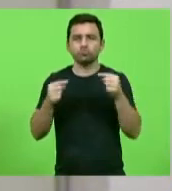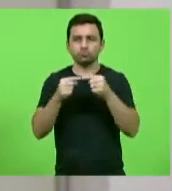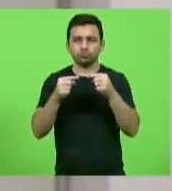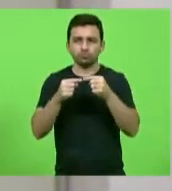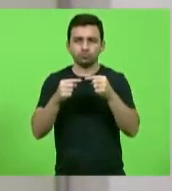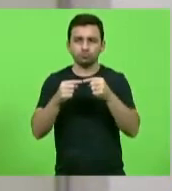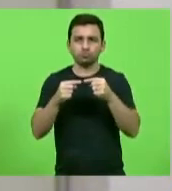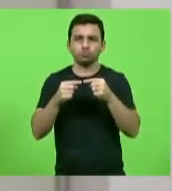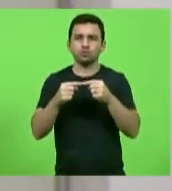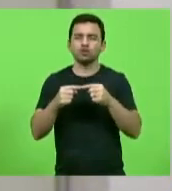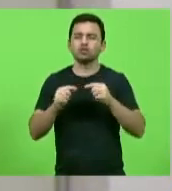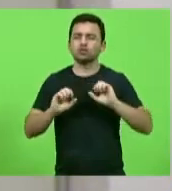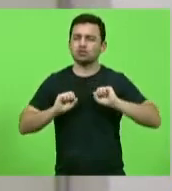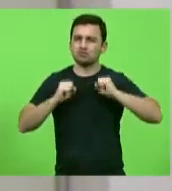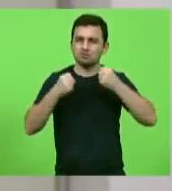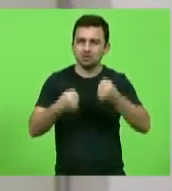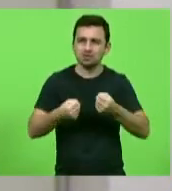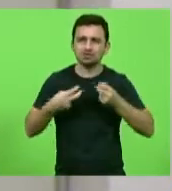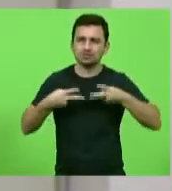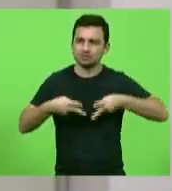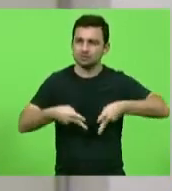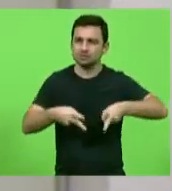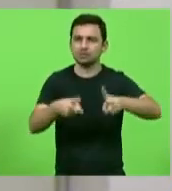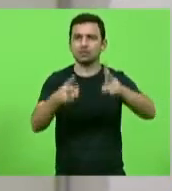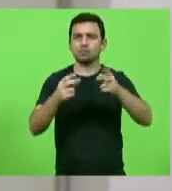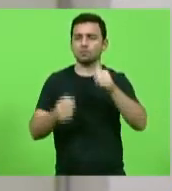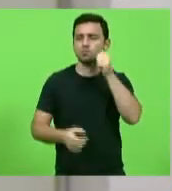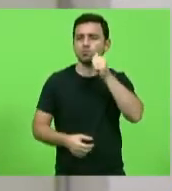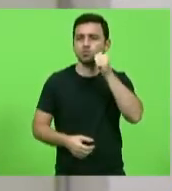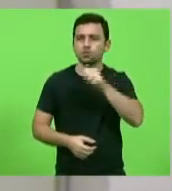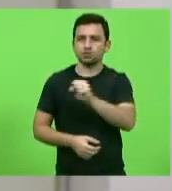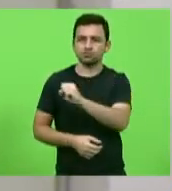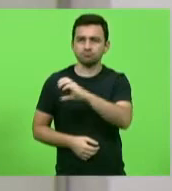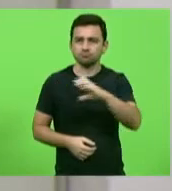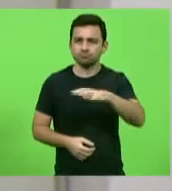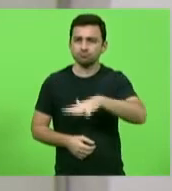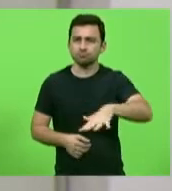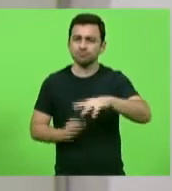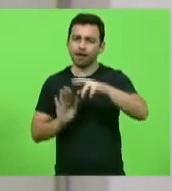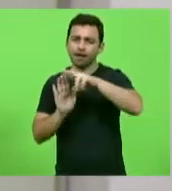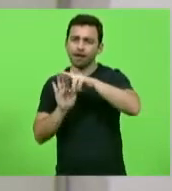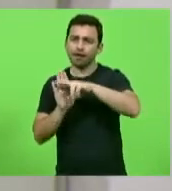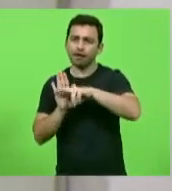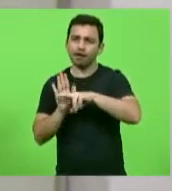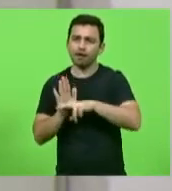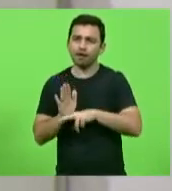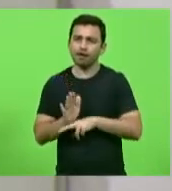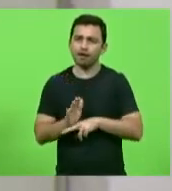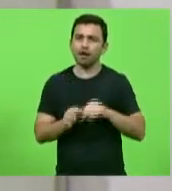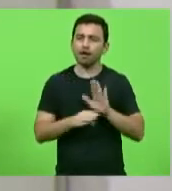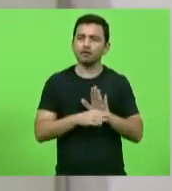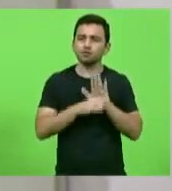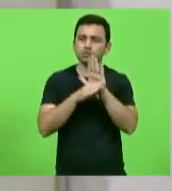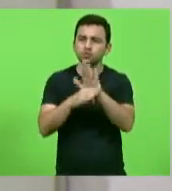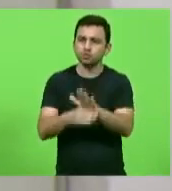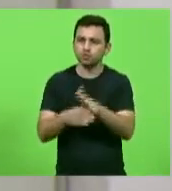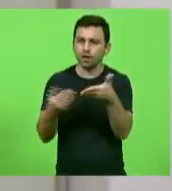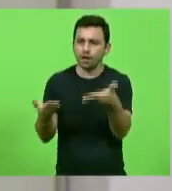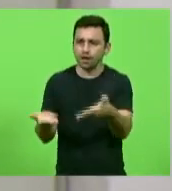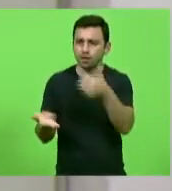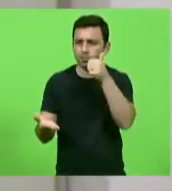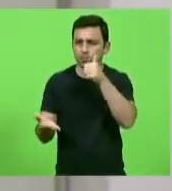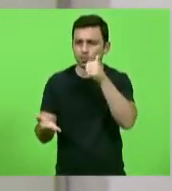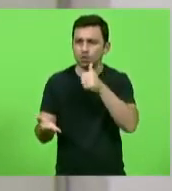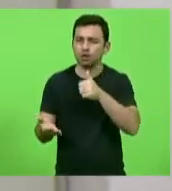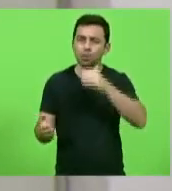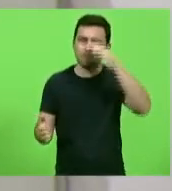na proteção à mulher catarinense, em medidas que asseguram a proteção da mulher, da aplicação da